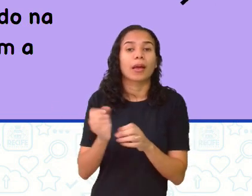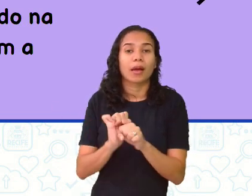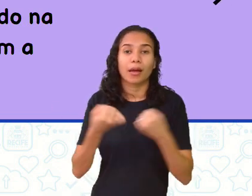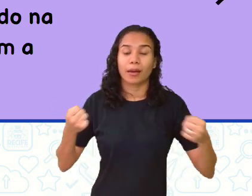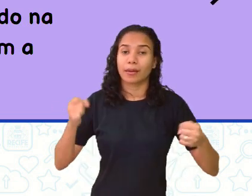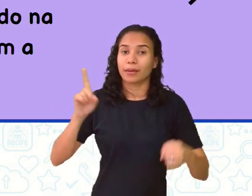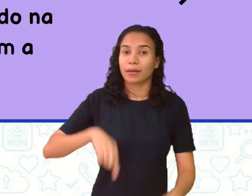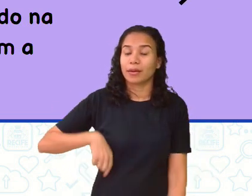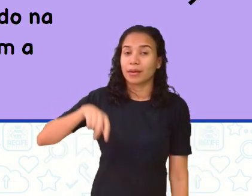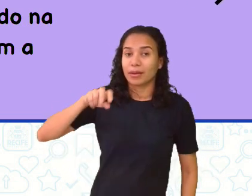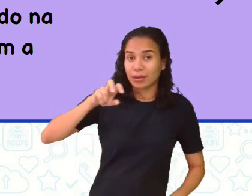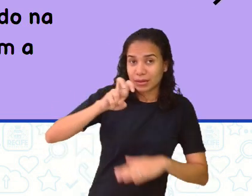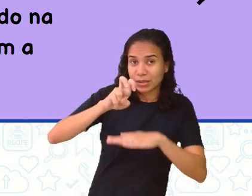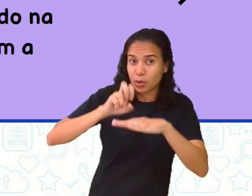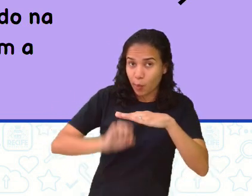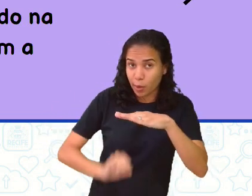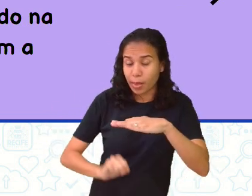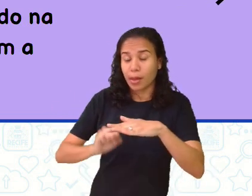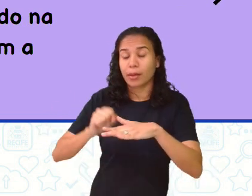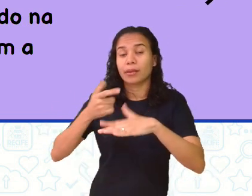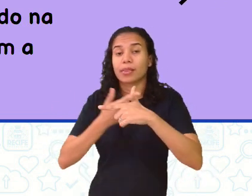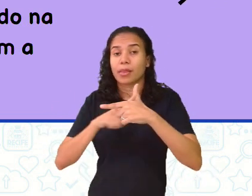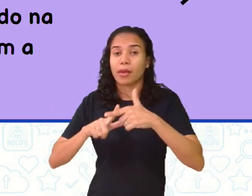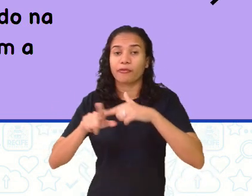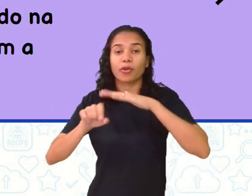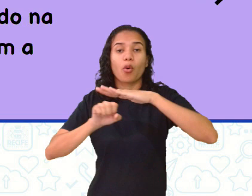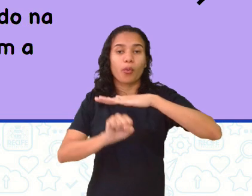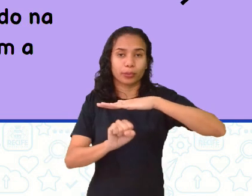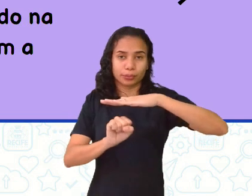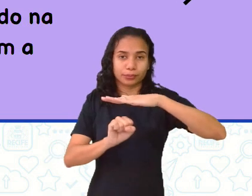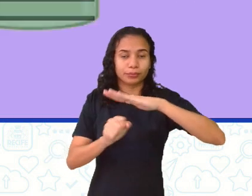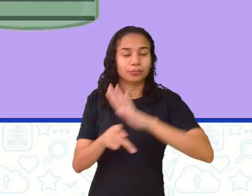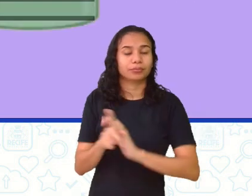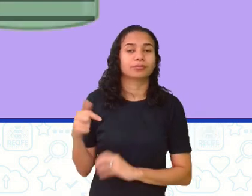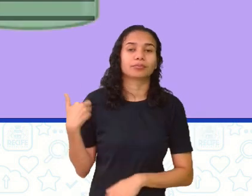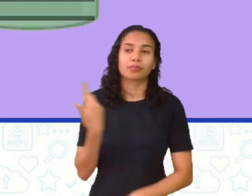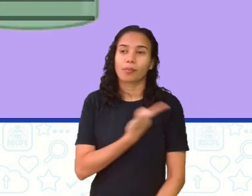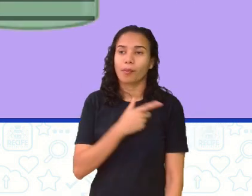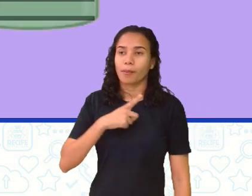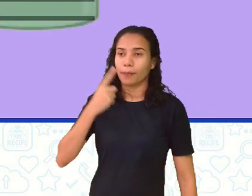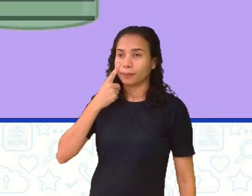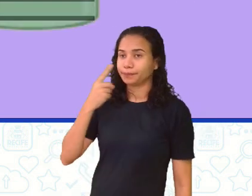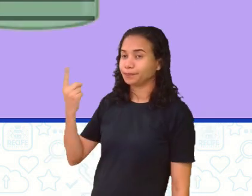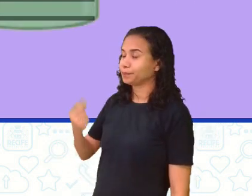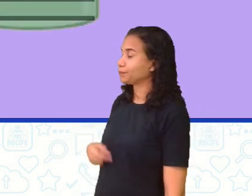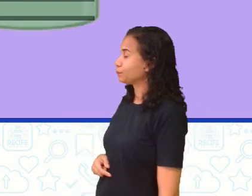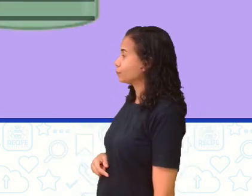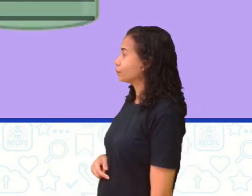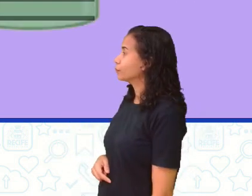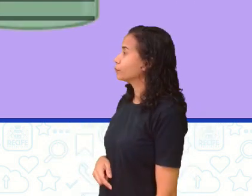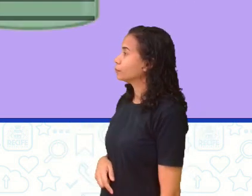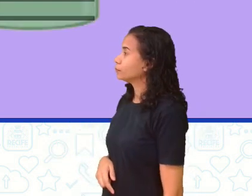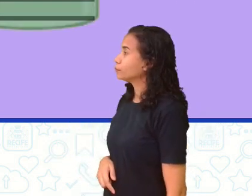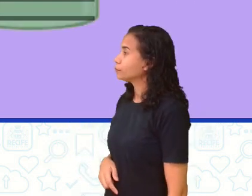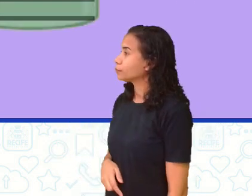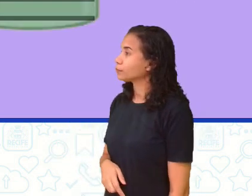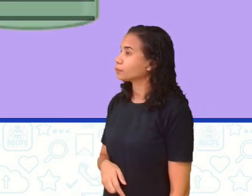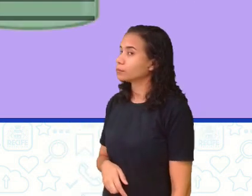Se é cinco oitavos, eu estou dividindo o todo em oito e vou pegar cinco. Olha lá.